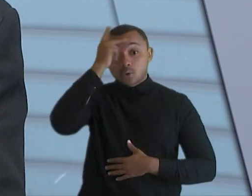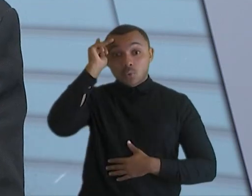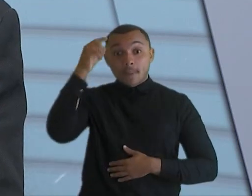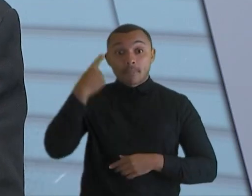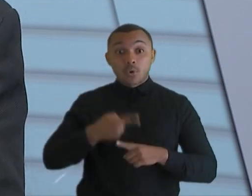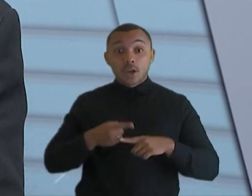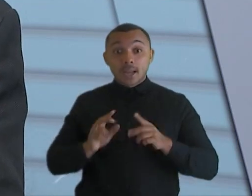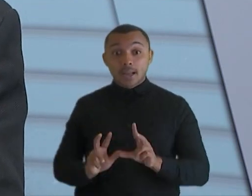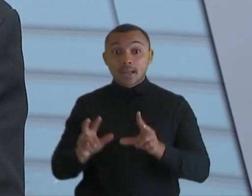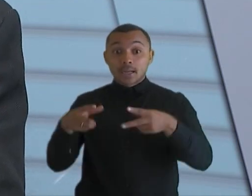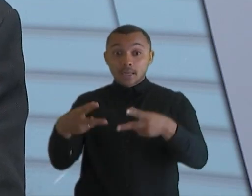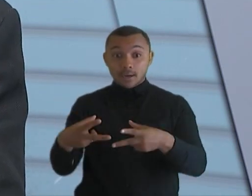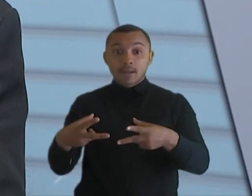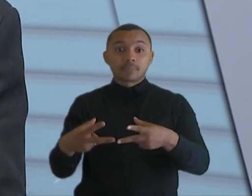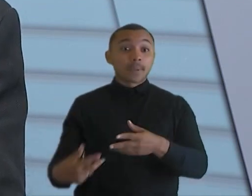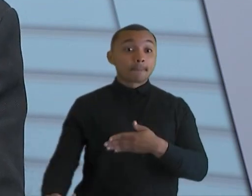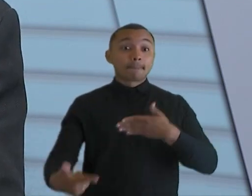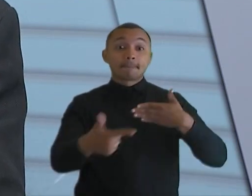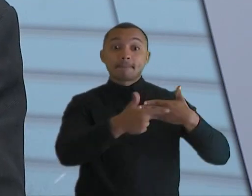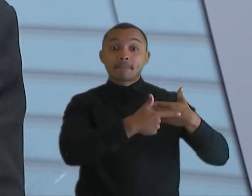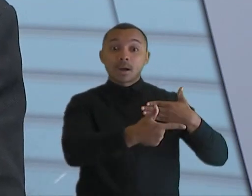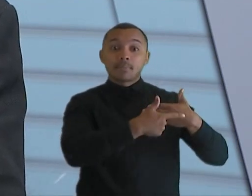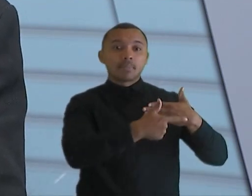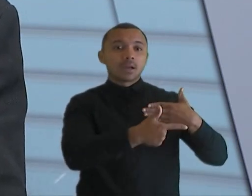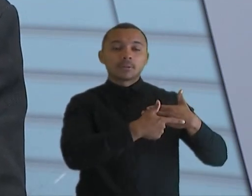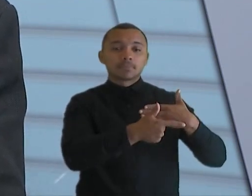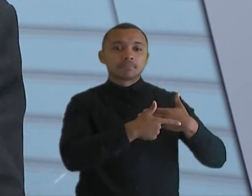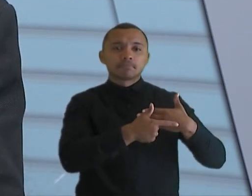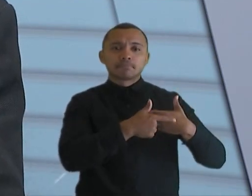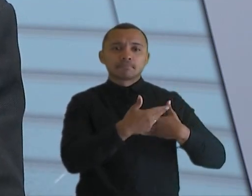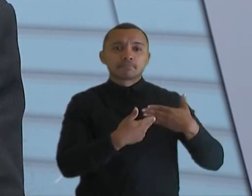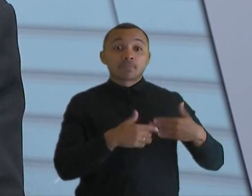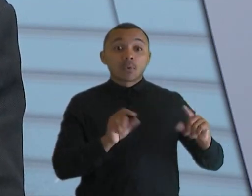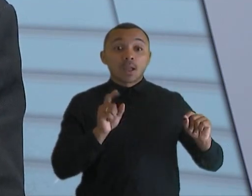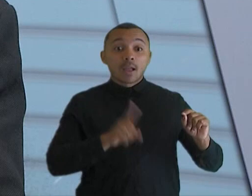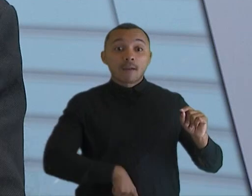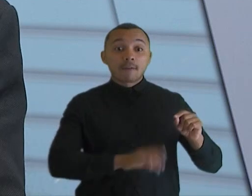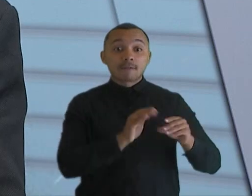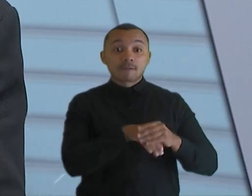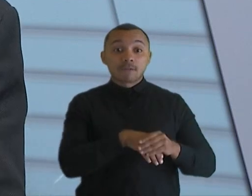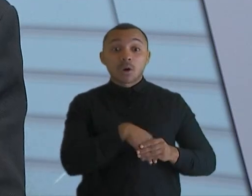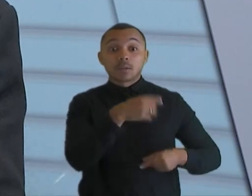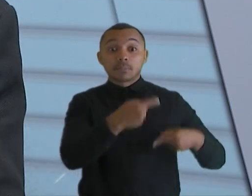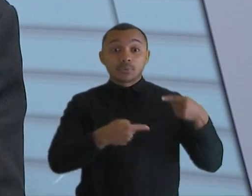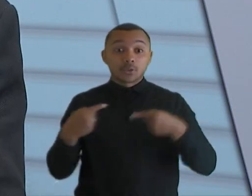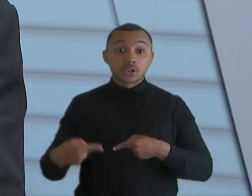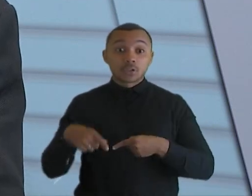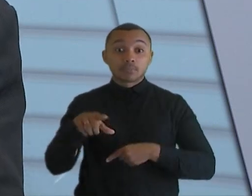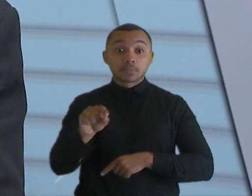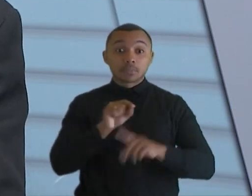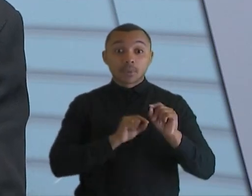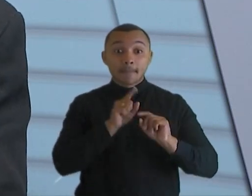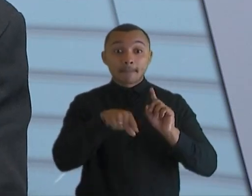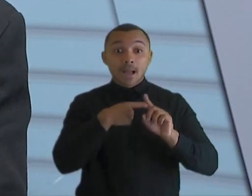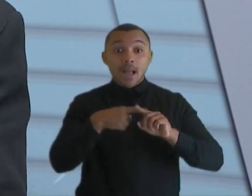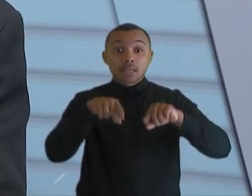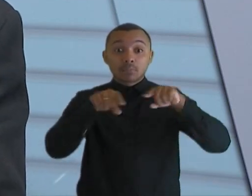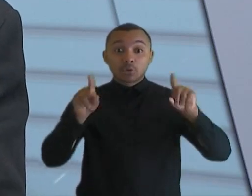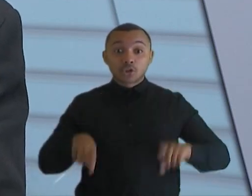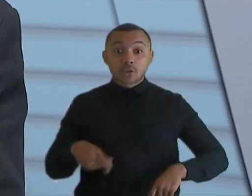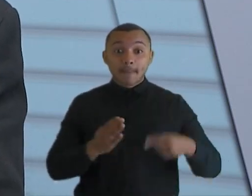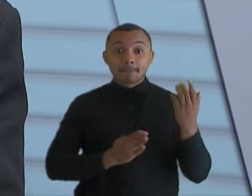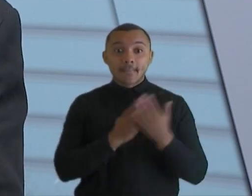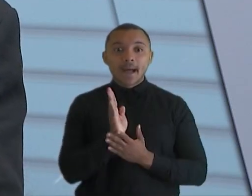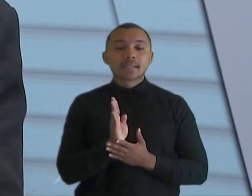tem o papel de votar as políticas, votar os projetos, aprovar as contas do